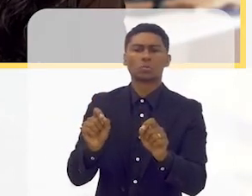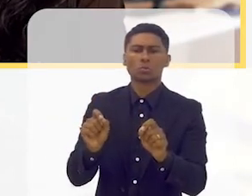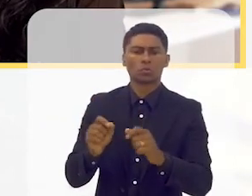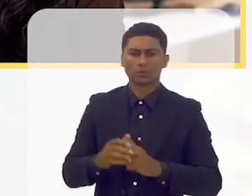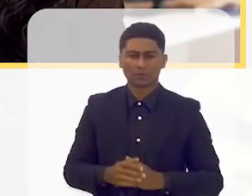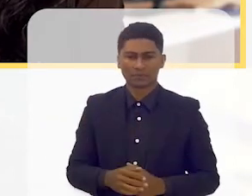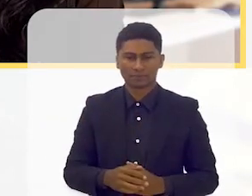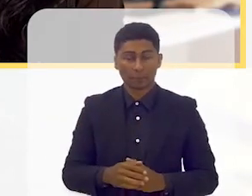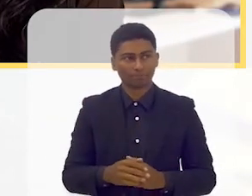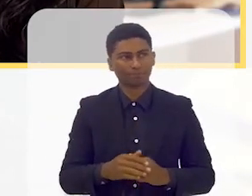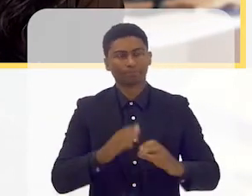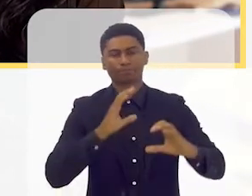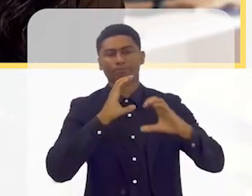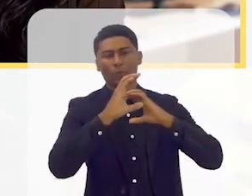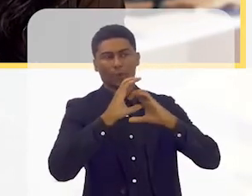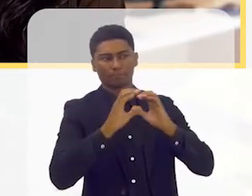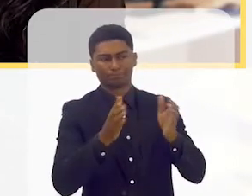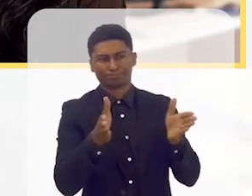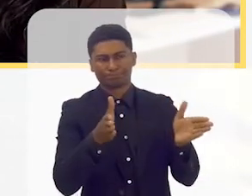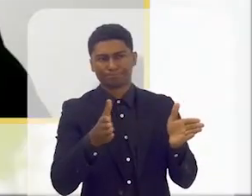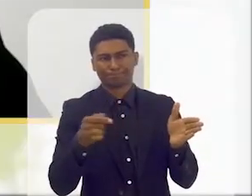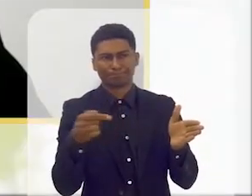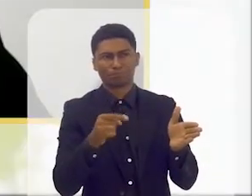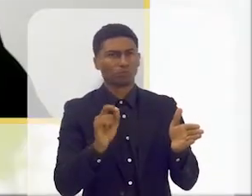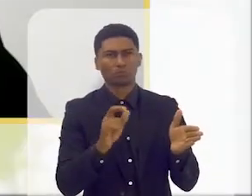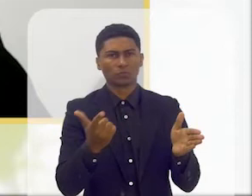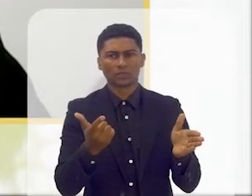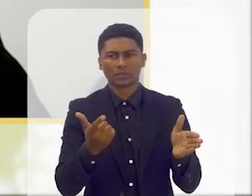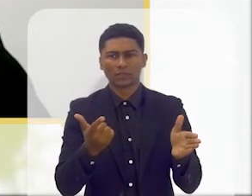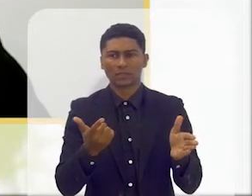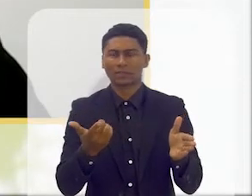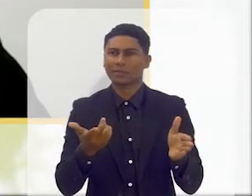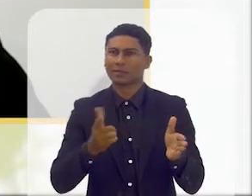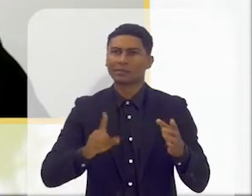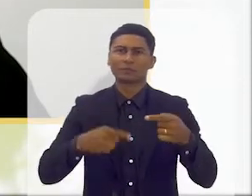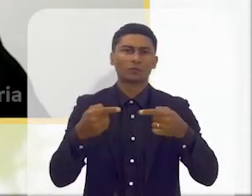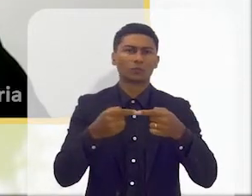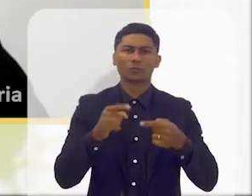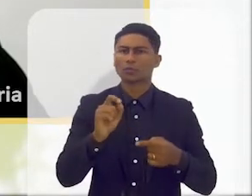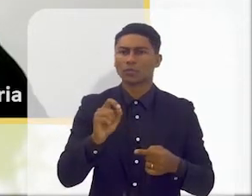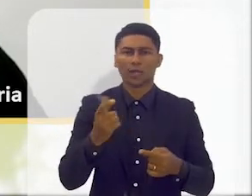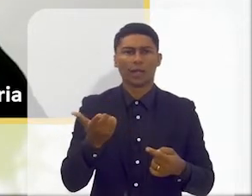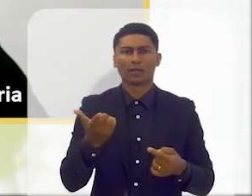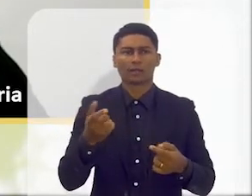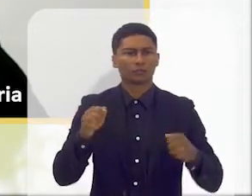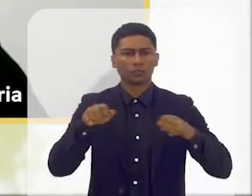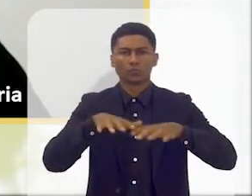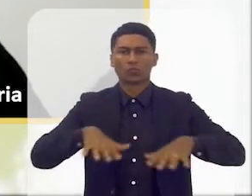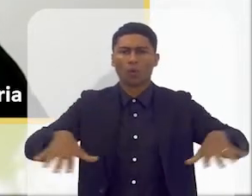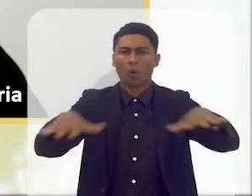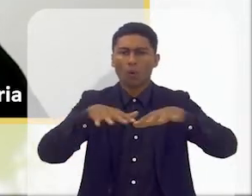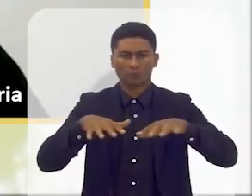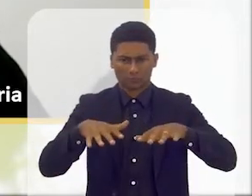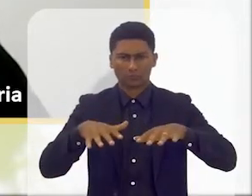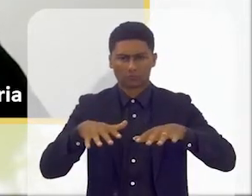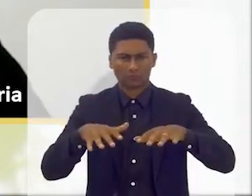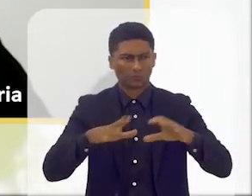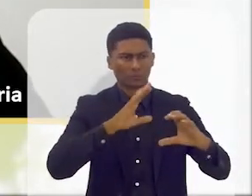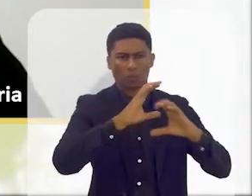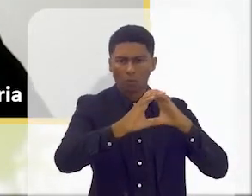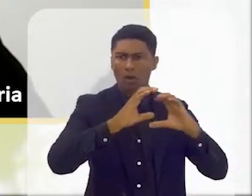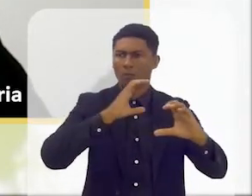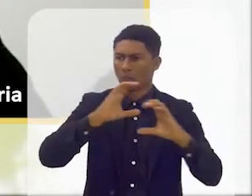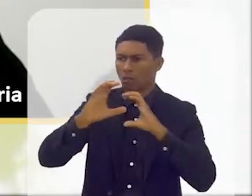Uma comunicação acessível é aquela que devia estar na preocupação de todos nós, quando comunicamos.